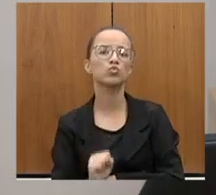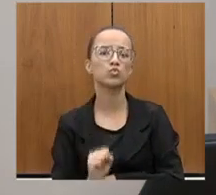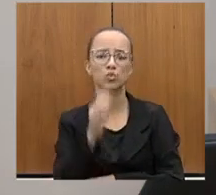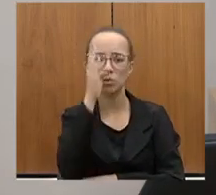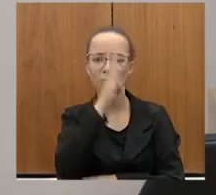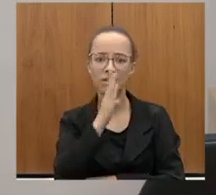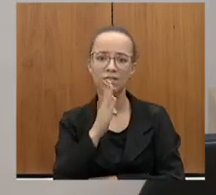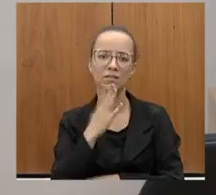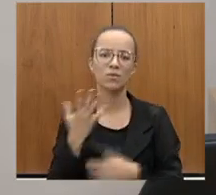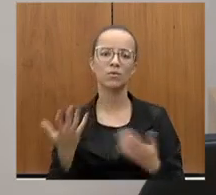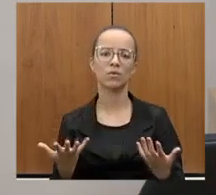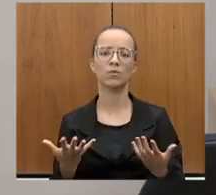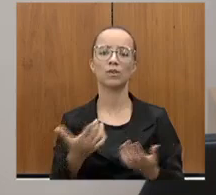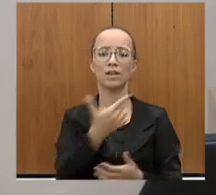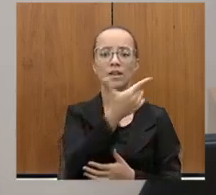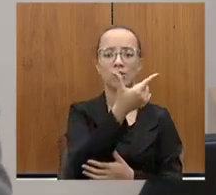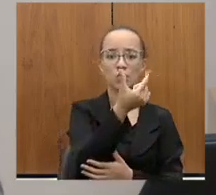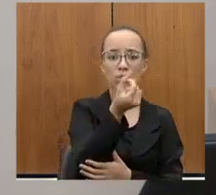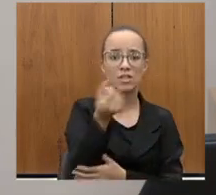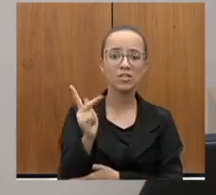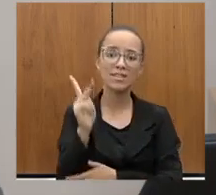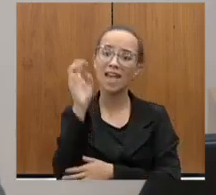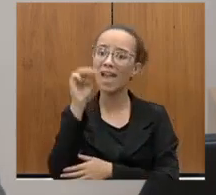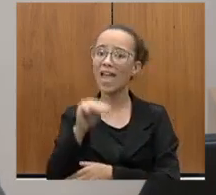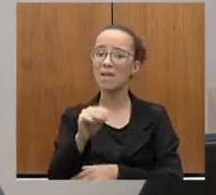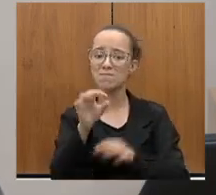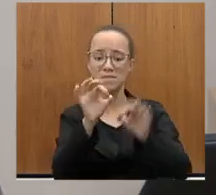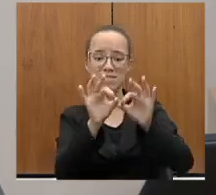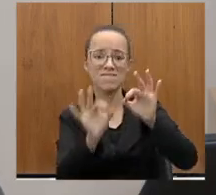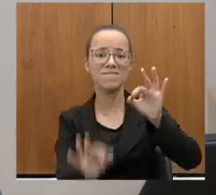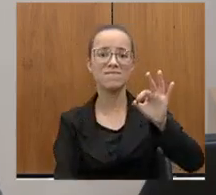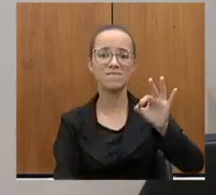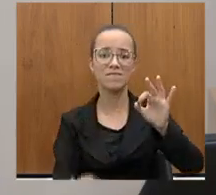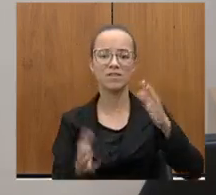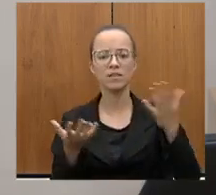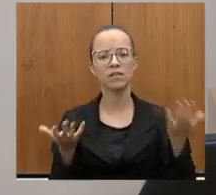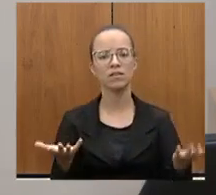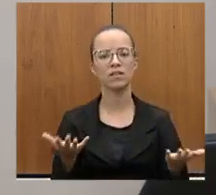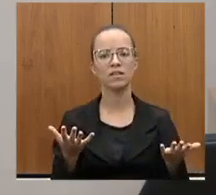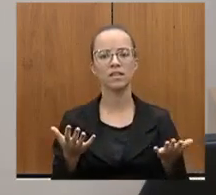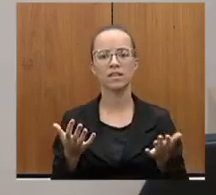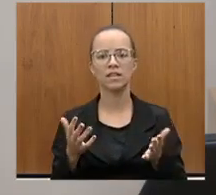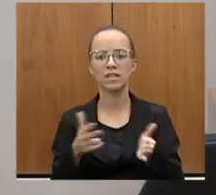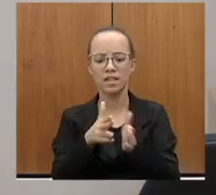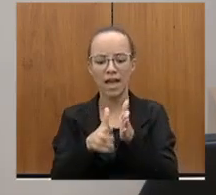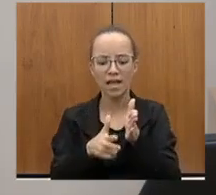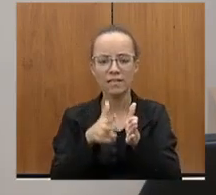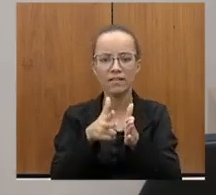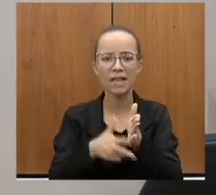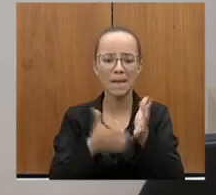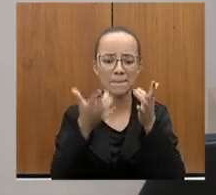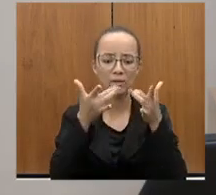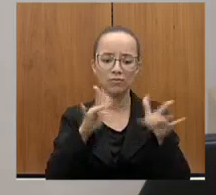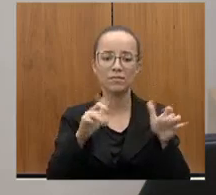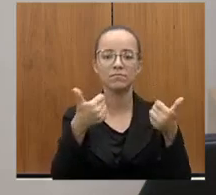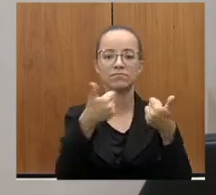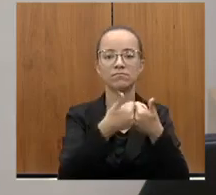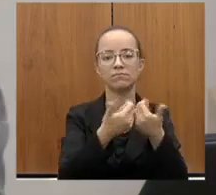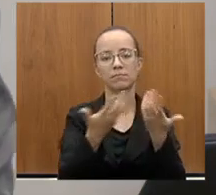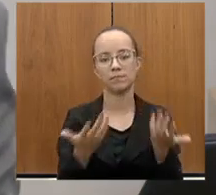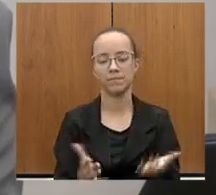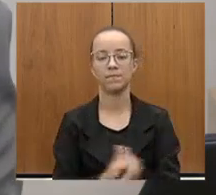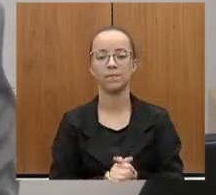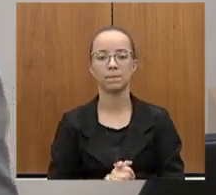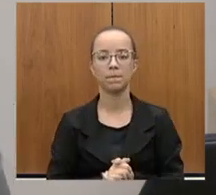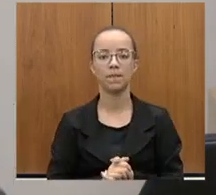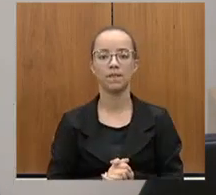gelado deles, fica 200 quilômetros e a linha passa dentro da Pif-Paf e está abandonada com